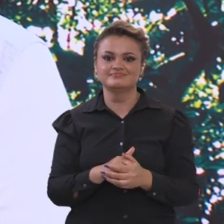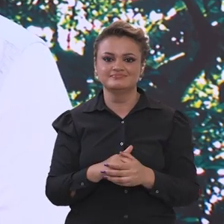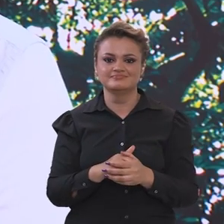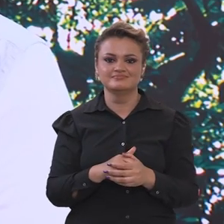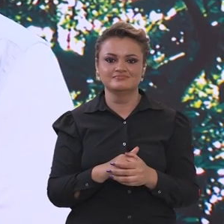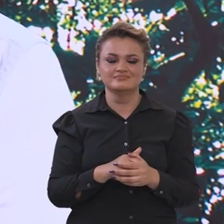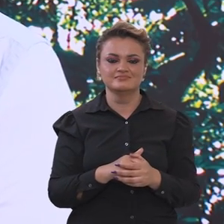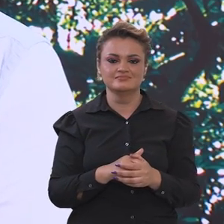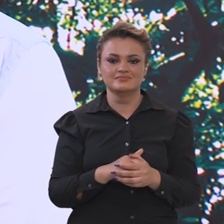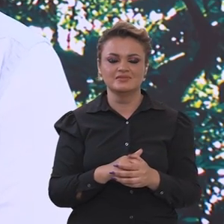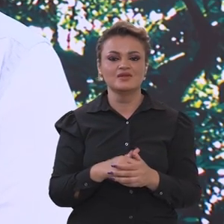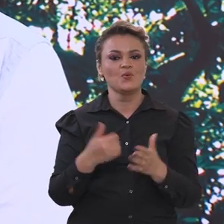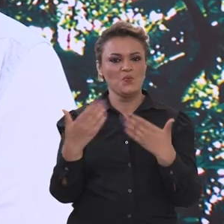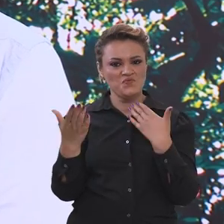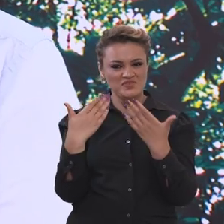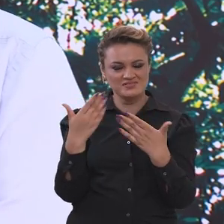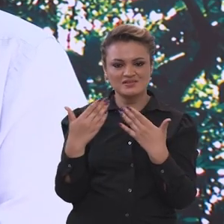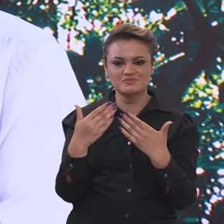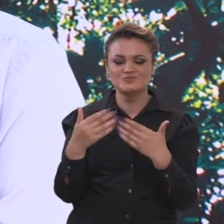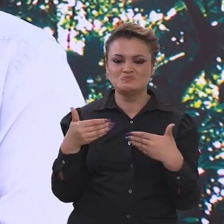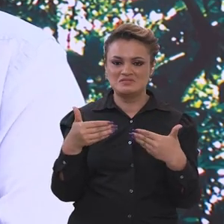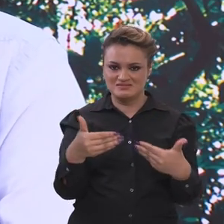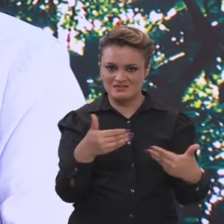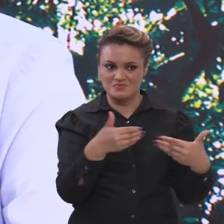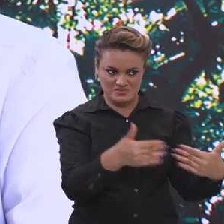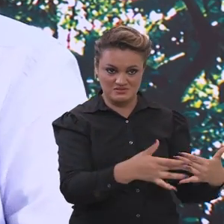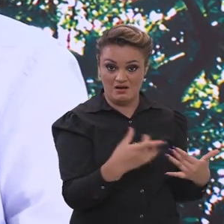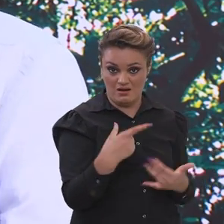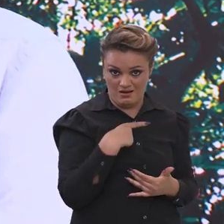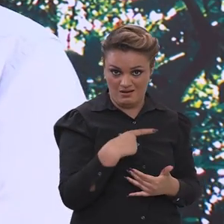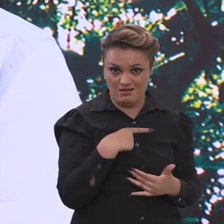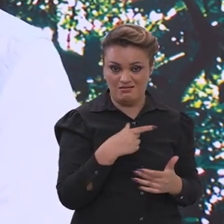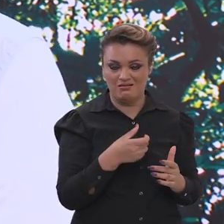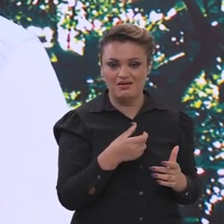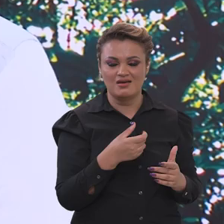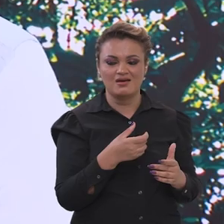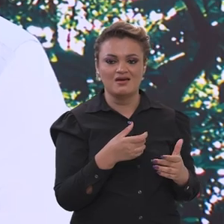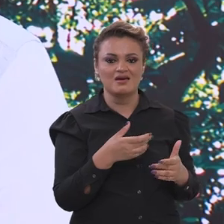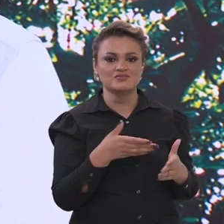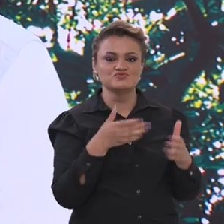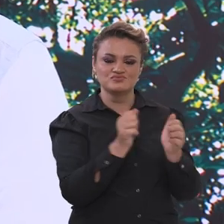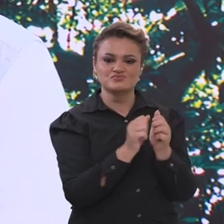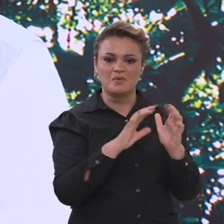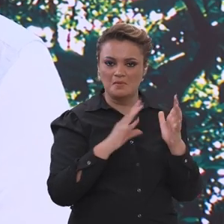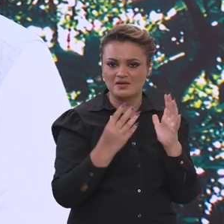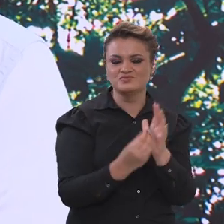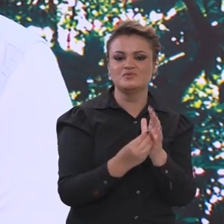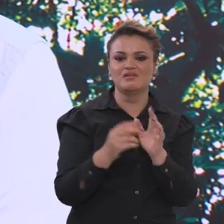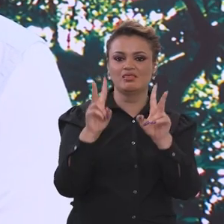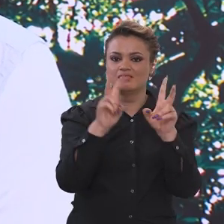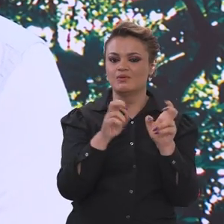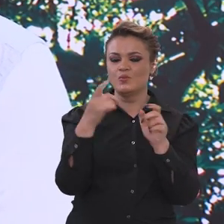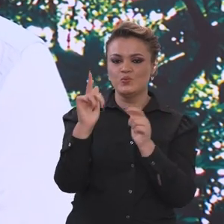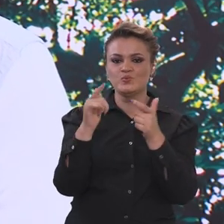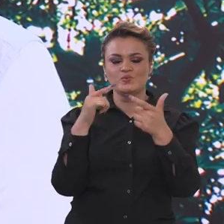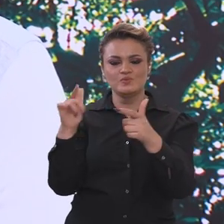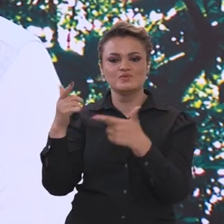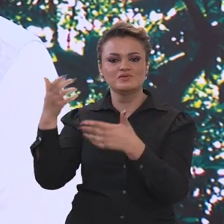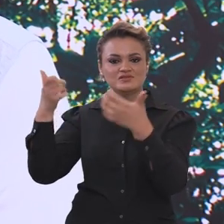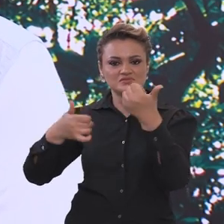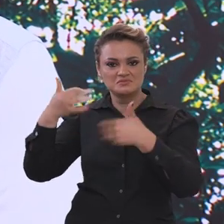Exteriores, conversamos com os ministérios que têm interface com a Amazônia e com os temas